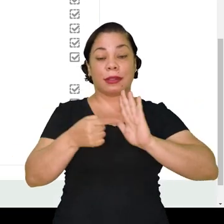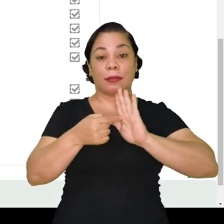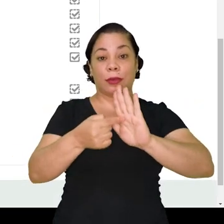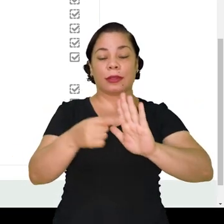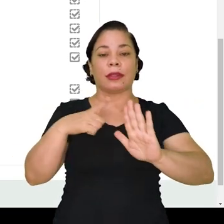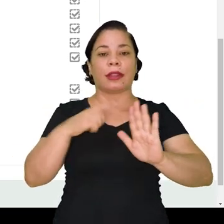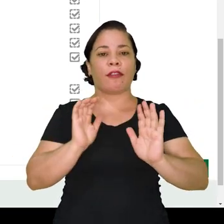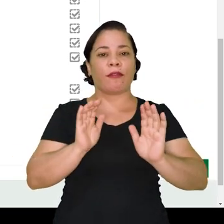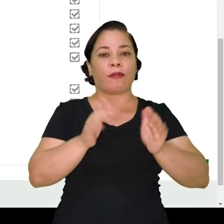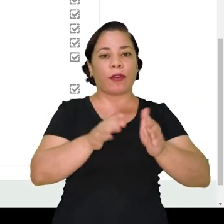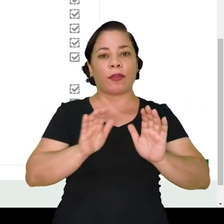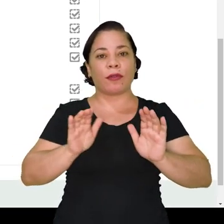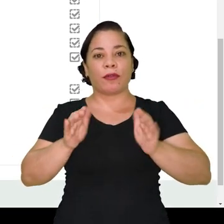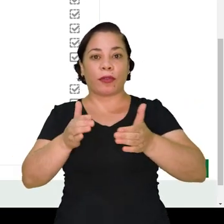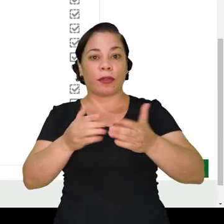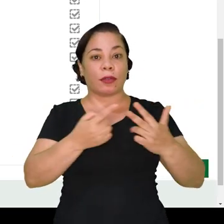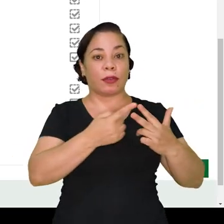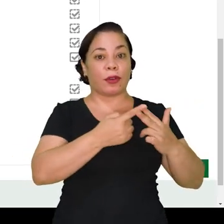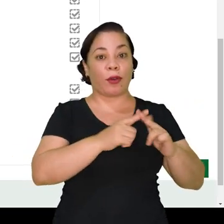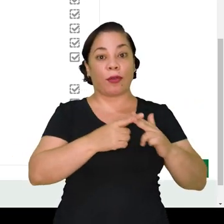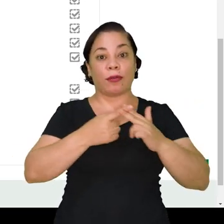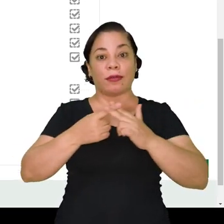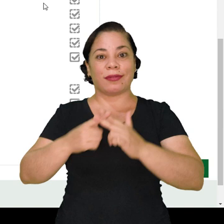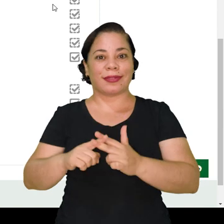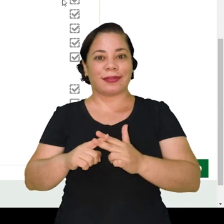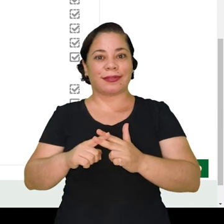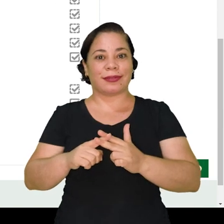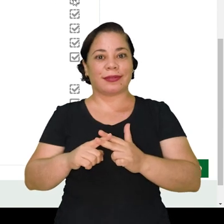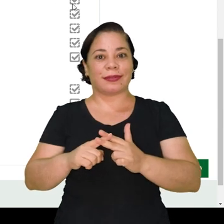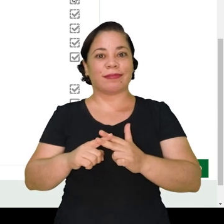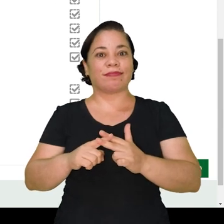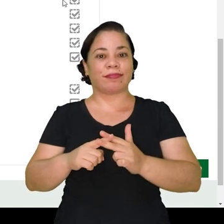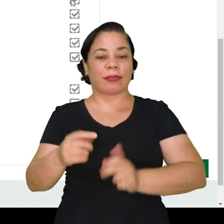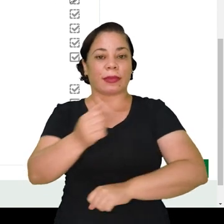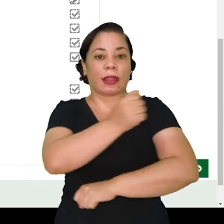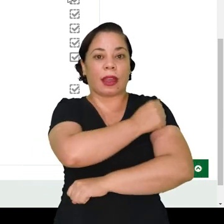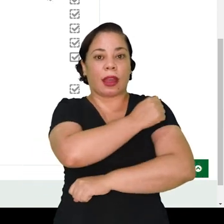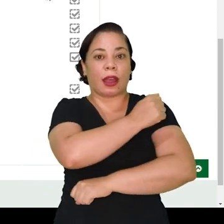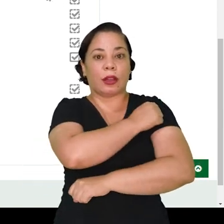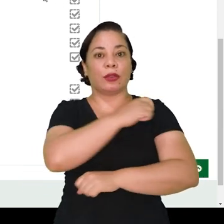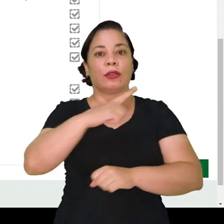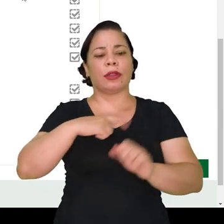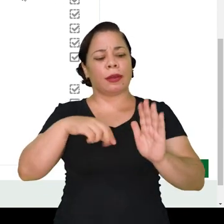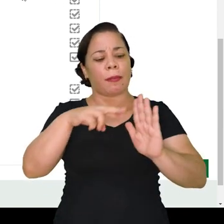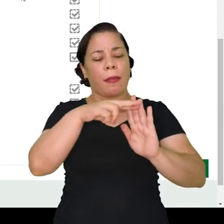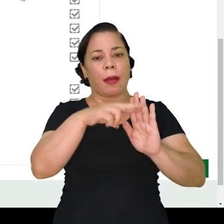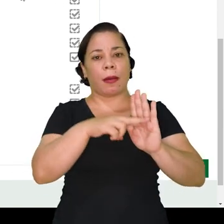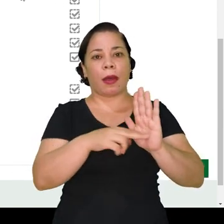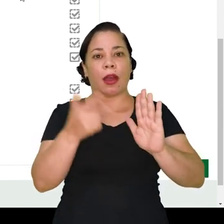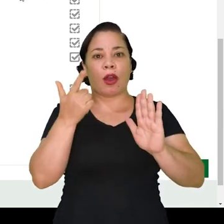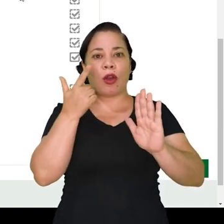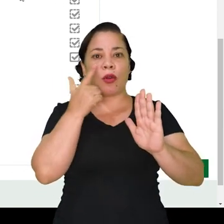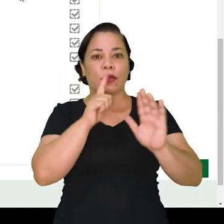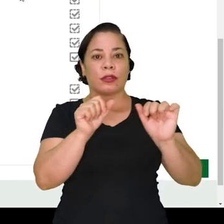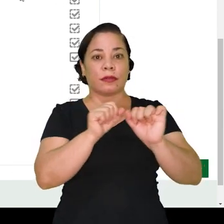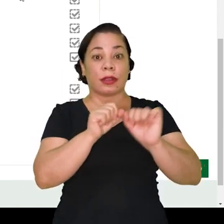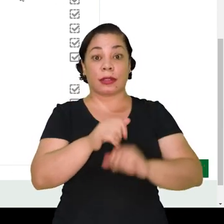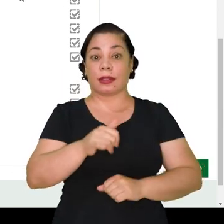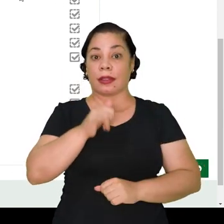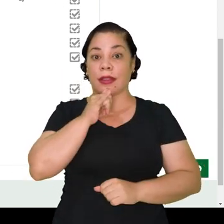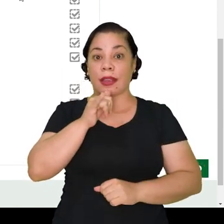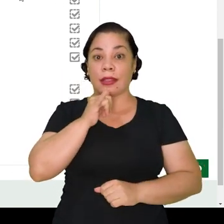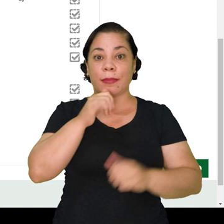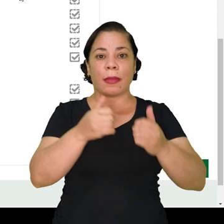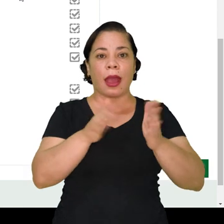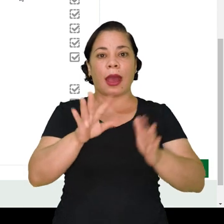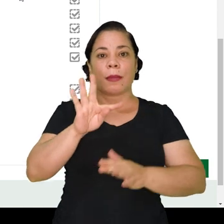sala, nós temos diversos fóruns que estão configurados para que o aluno cumpra determinados requisitos. Então, por